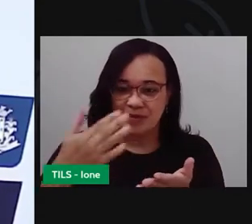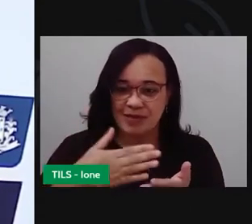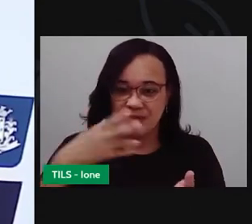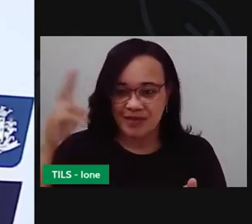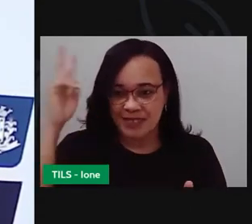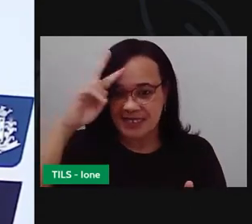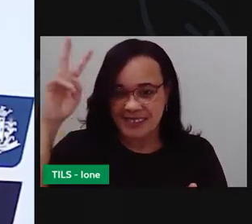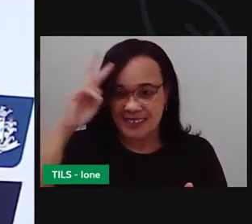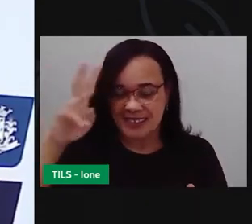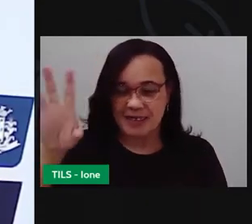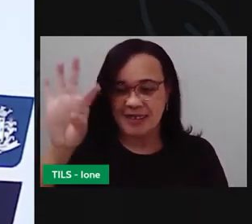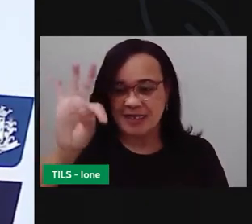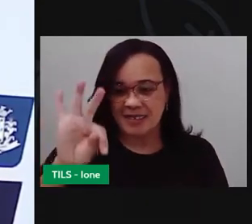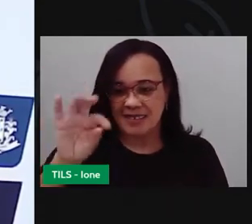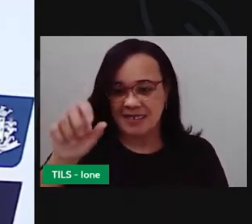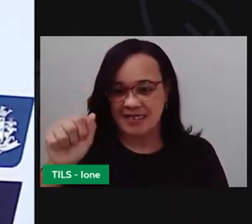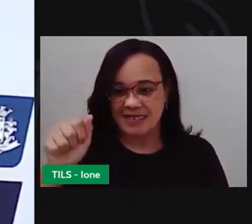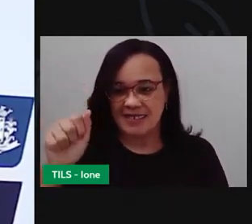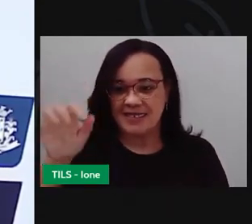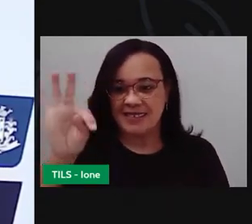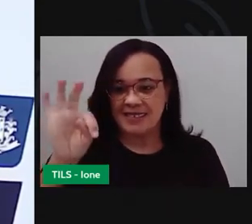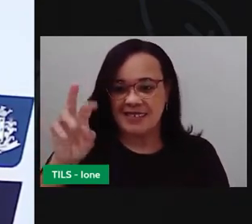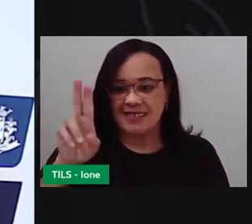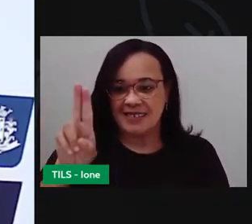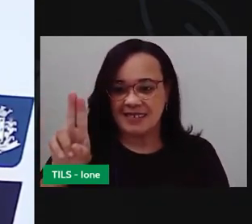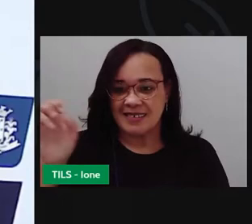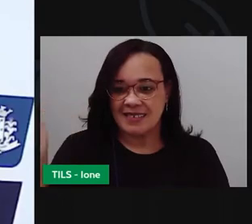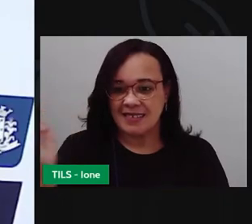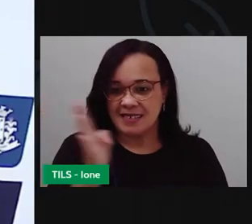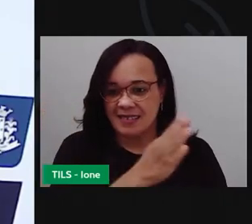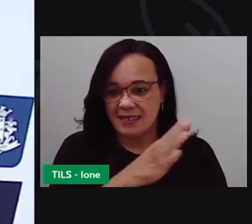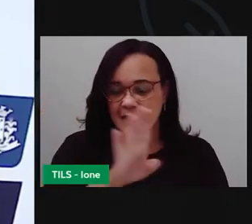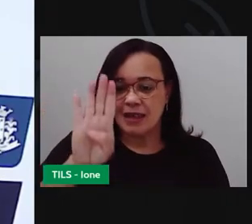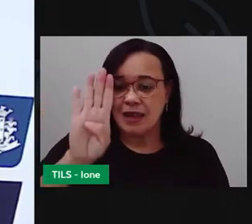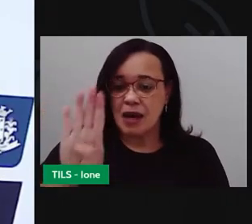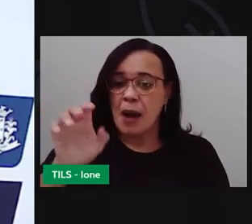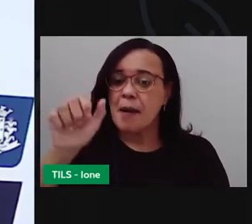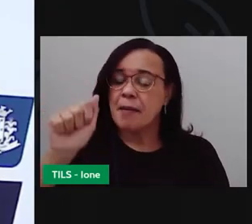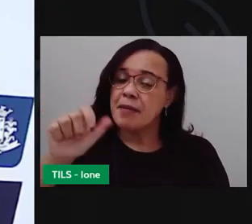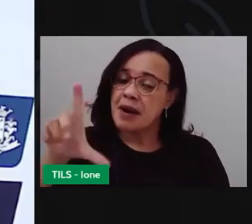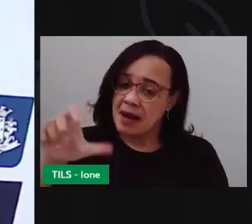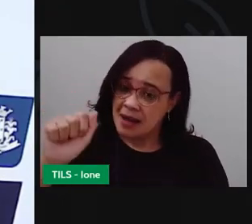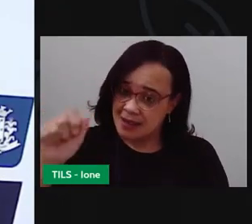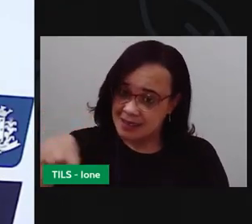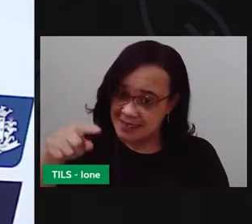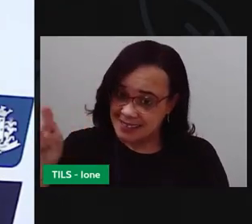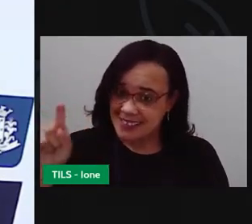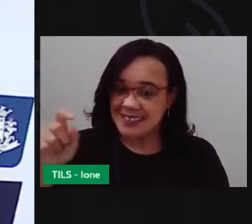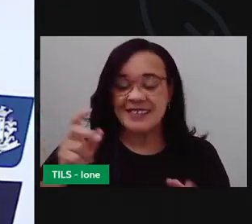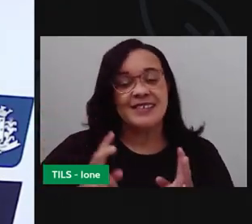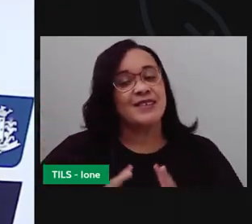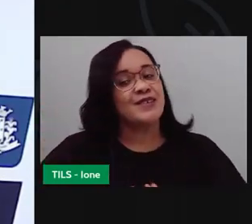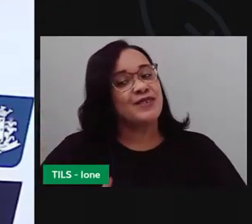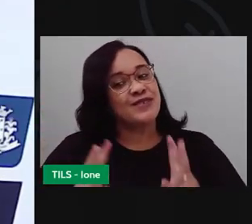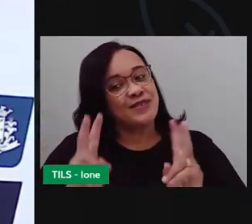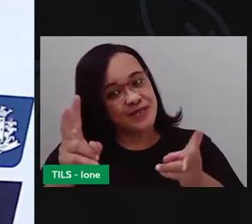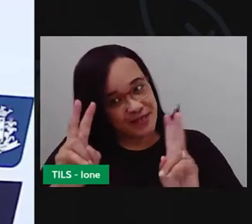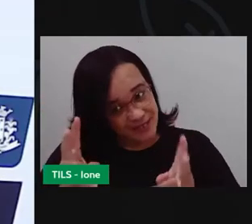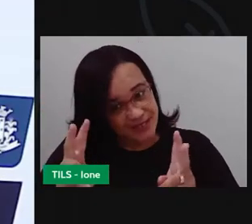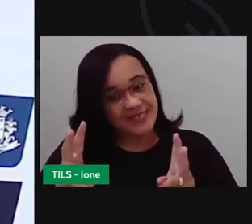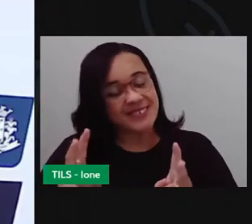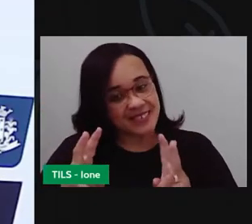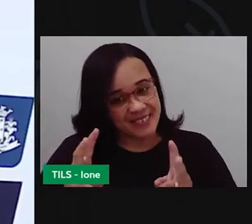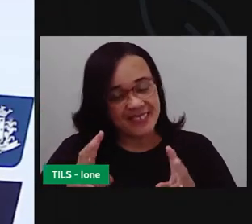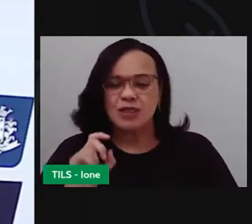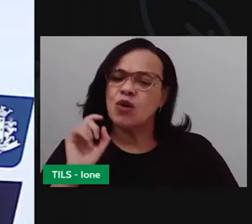Tá tudo, balão? Então, vamos continuar agora nesta aula a leitura deste livro de Cínicas Humanas.